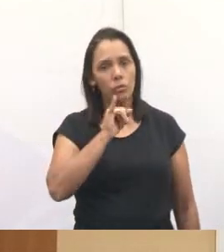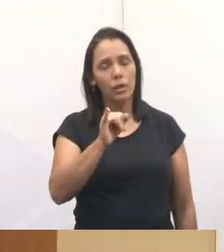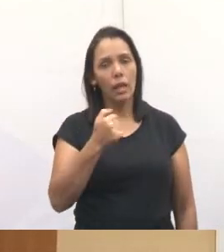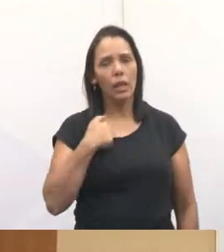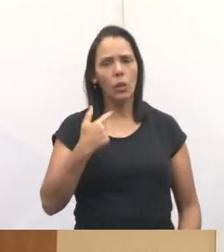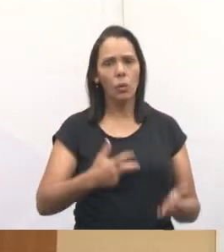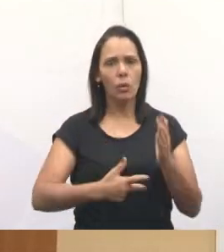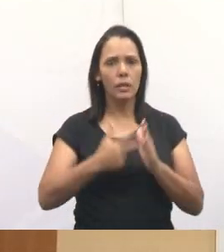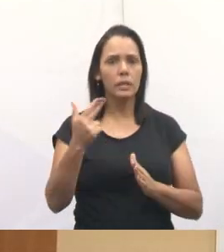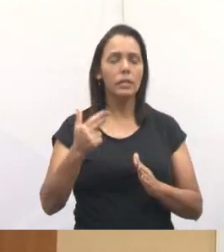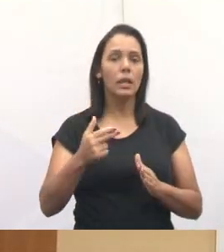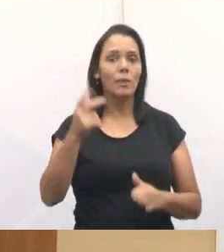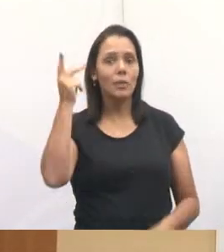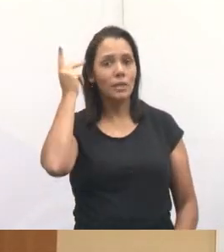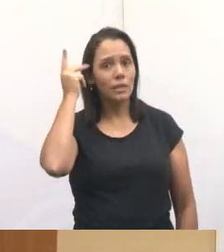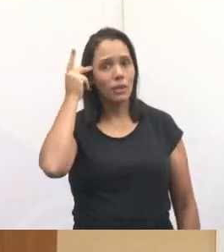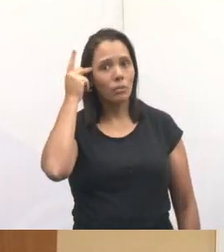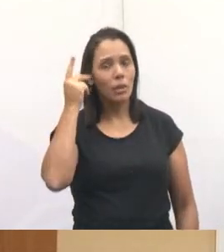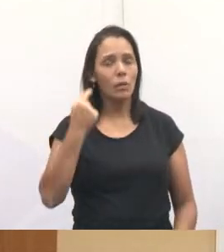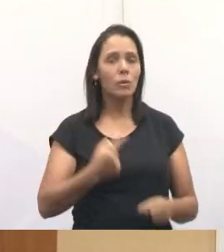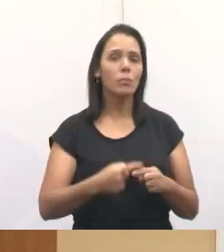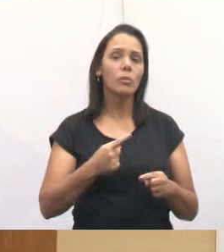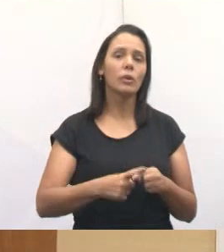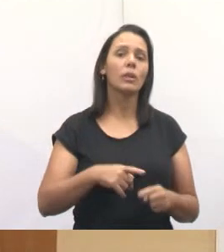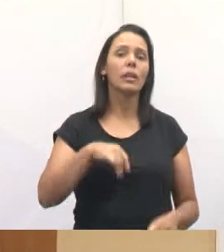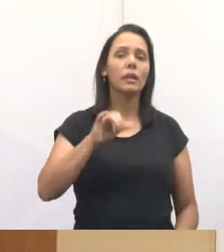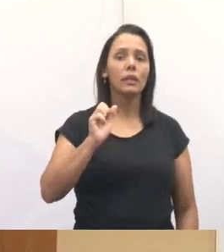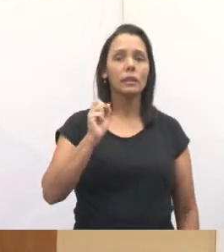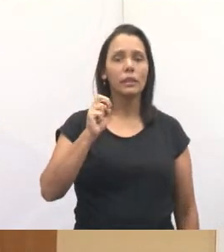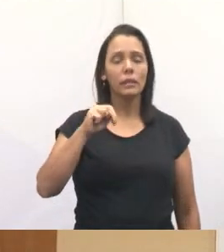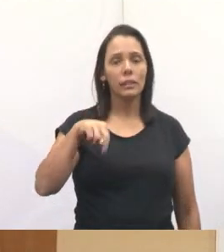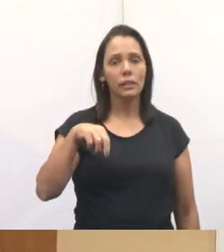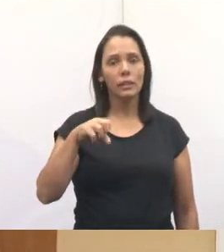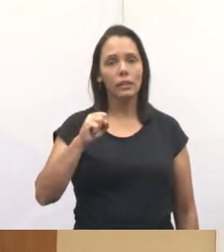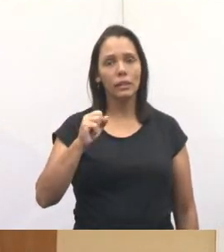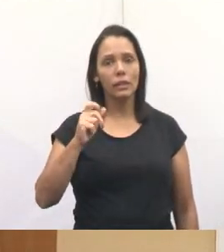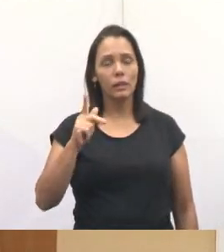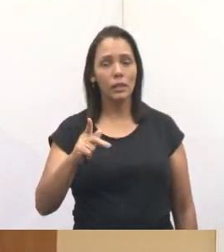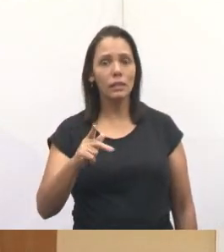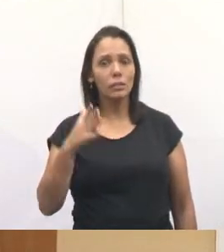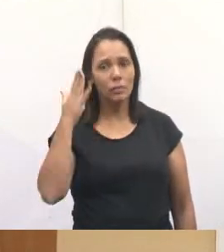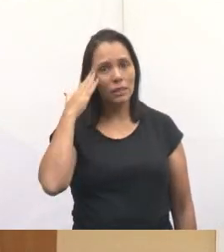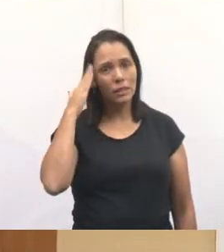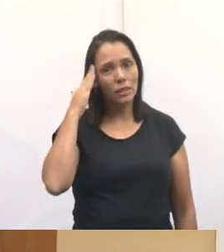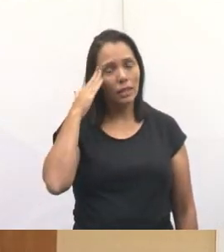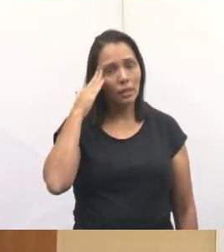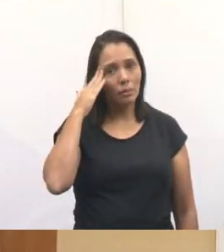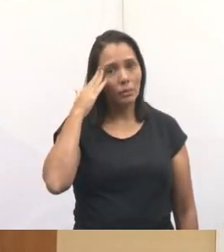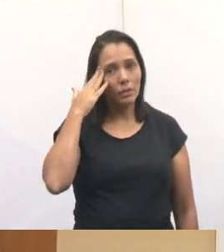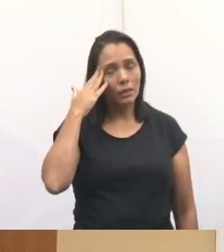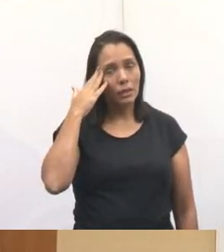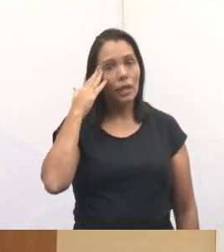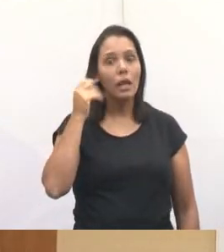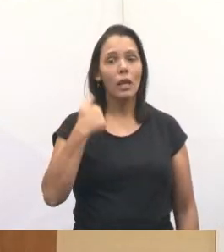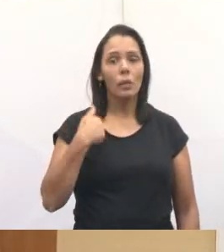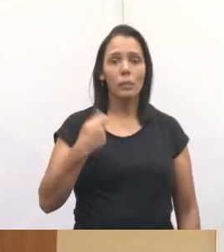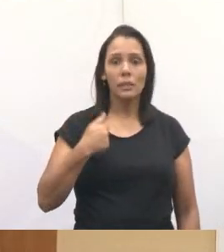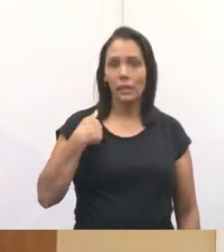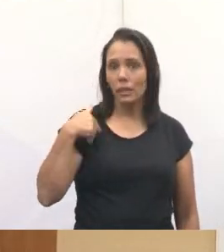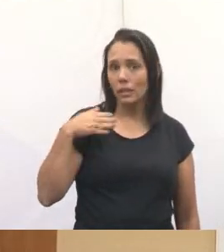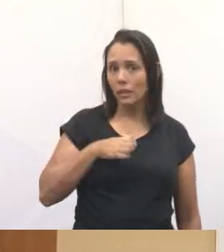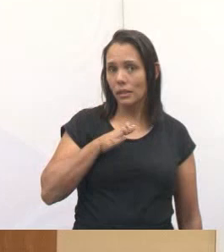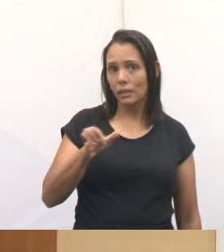que fazer uns exames em São Paulo, porque o Iansp, para quem tem Iansp, sabe. A gente não consegue marcar. Eu tive que ir para lá, porque aqui eu não consegui marcar.